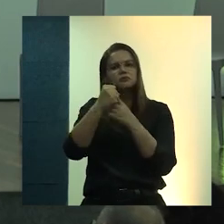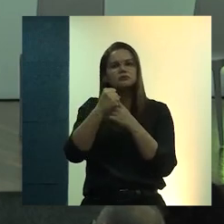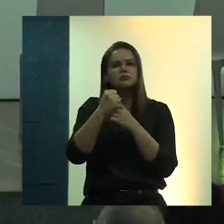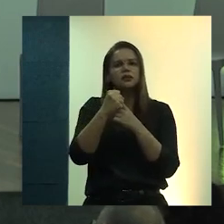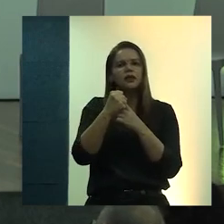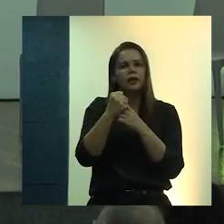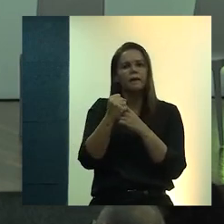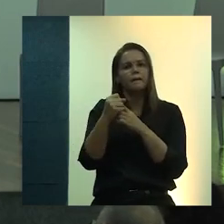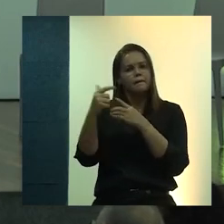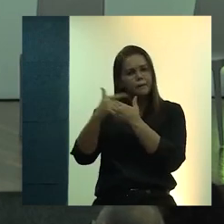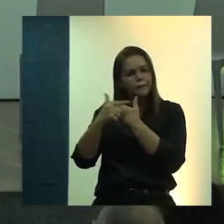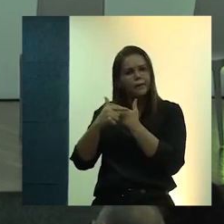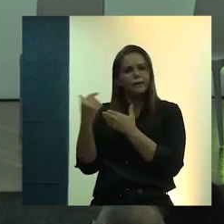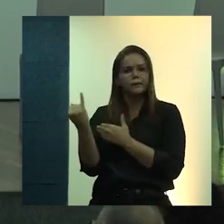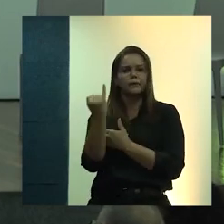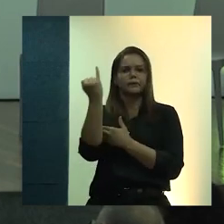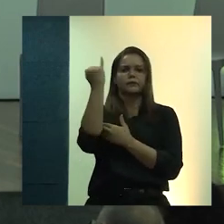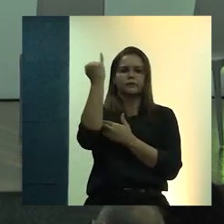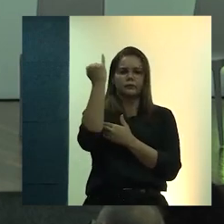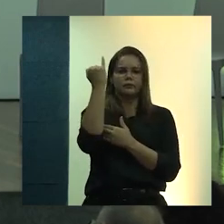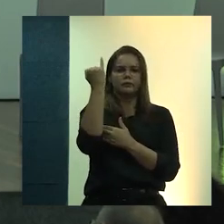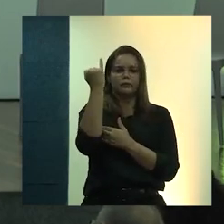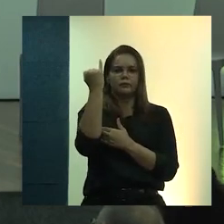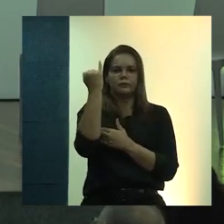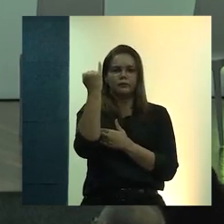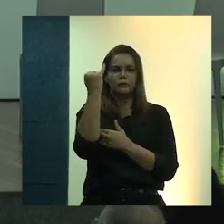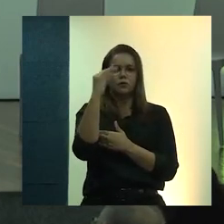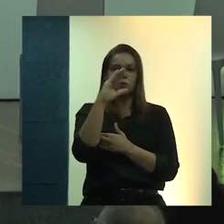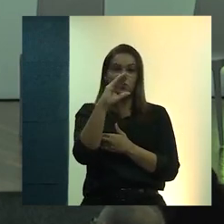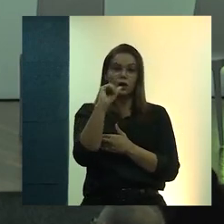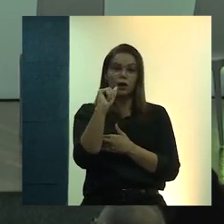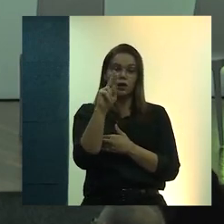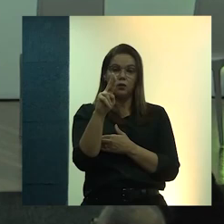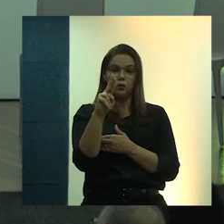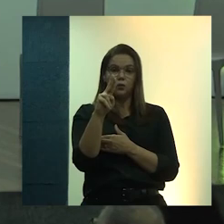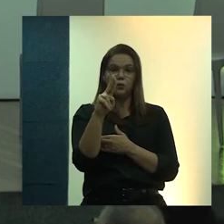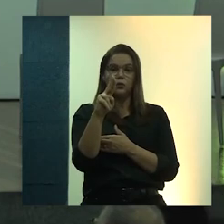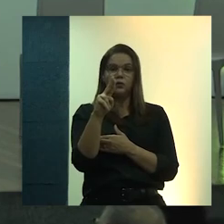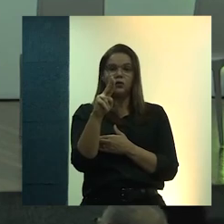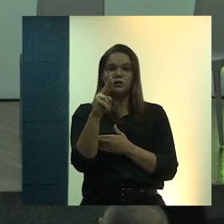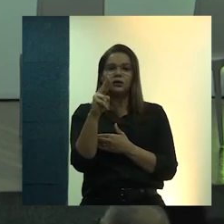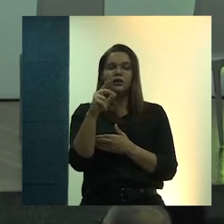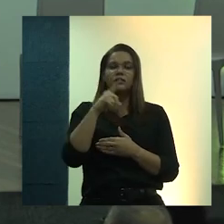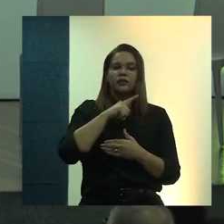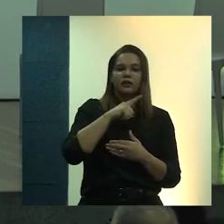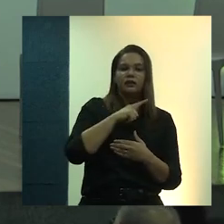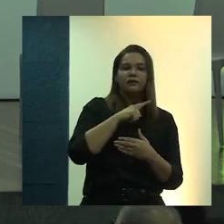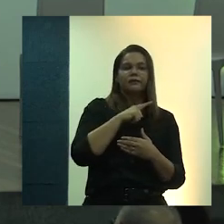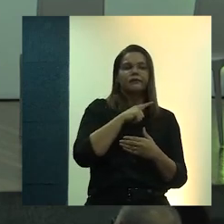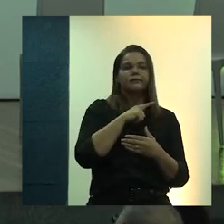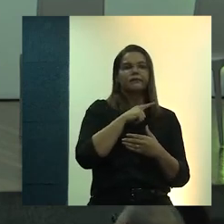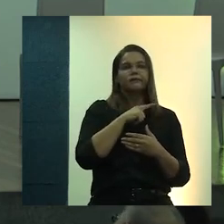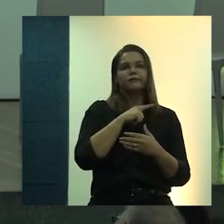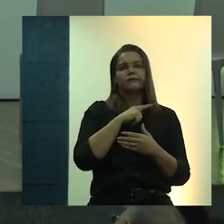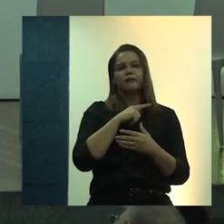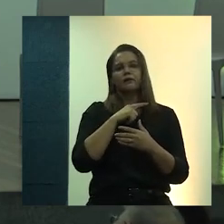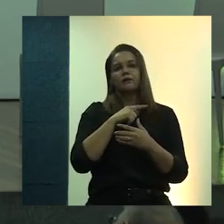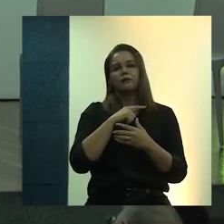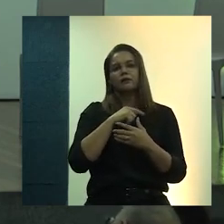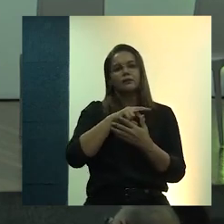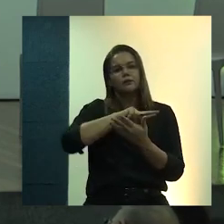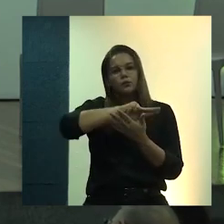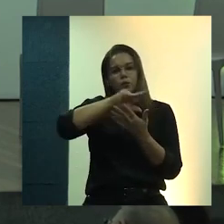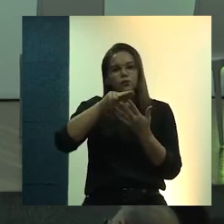a questão mais complexa, que é a nossa realidade, as universidades também não vão. Nós temos que estar juntos.